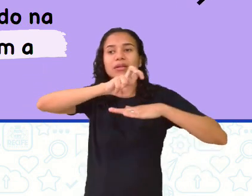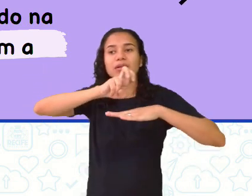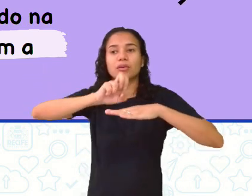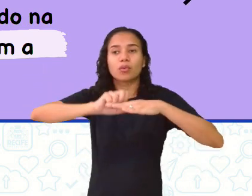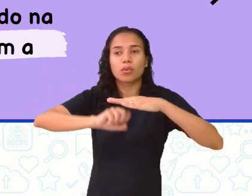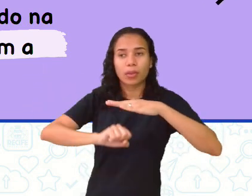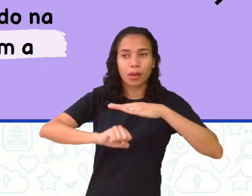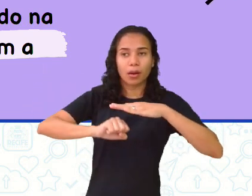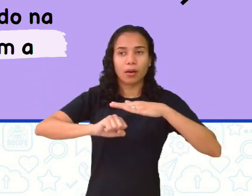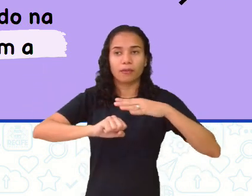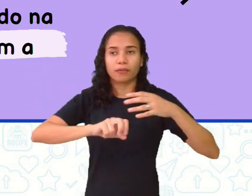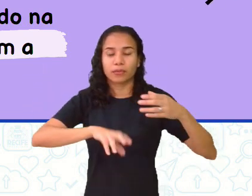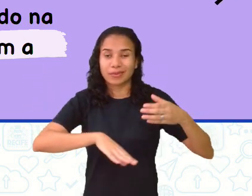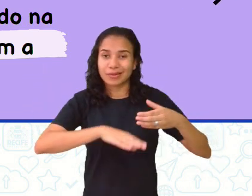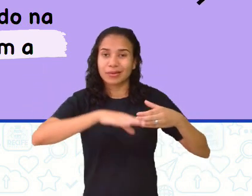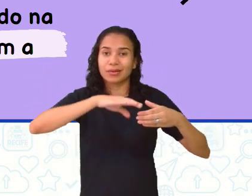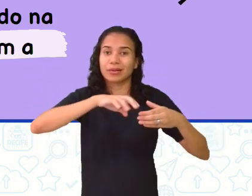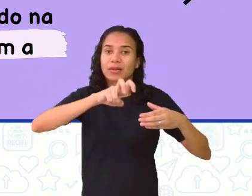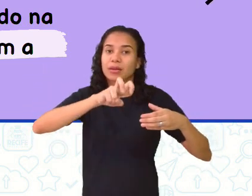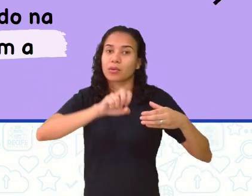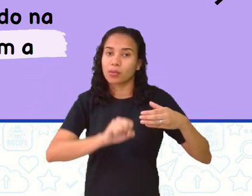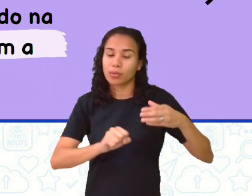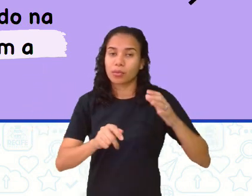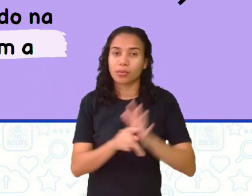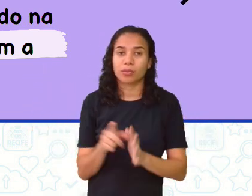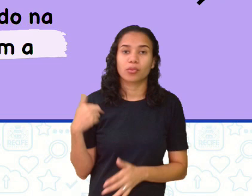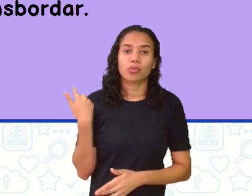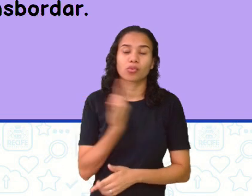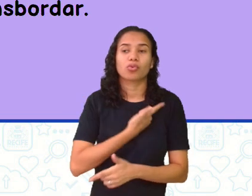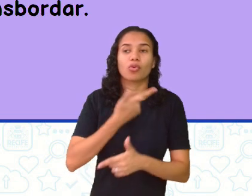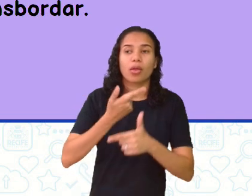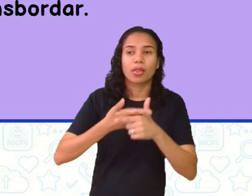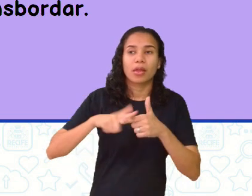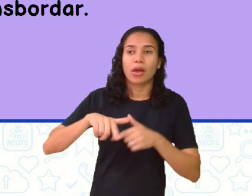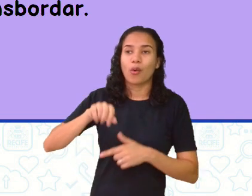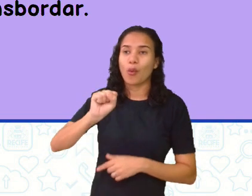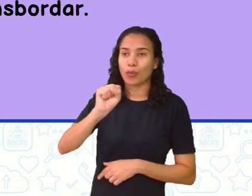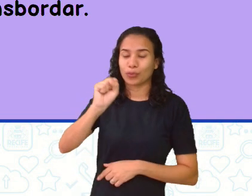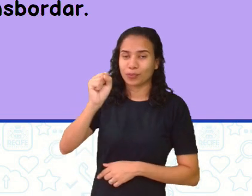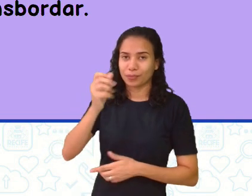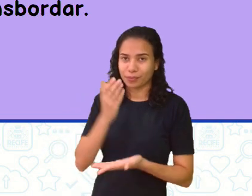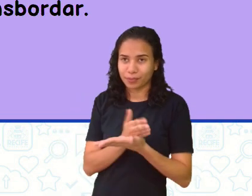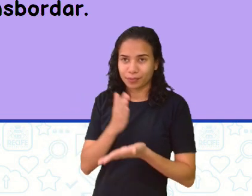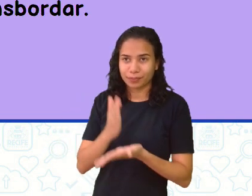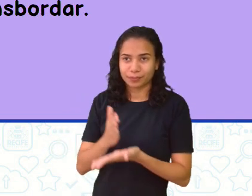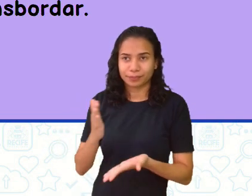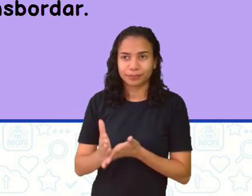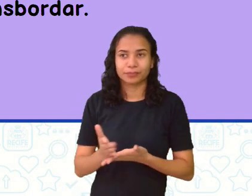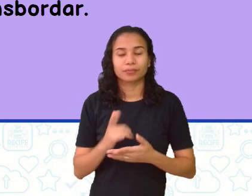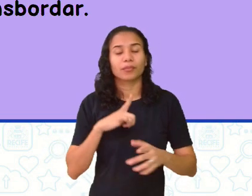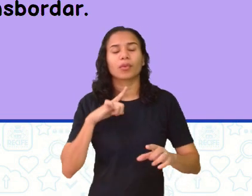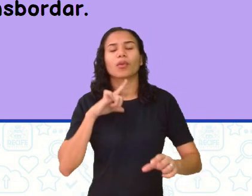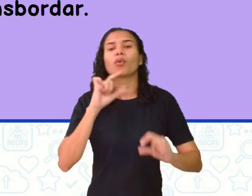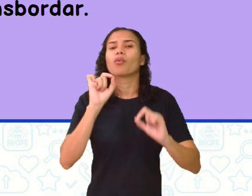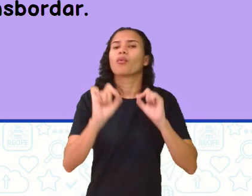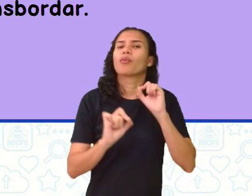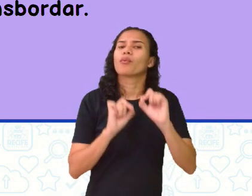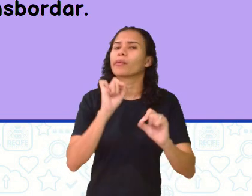Se é cinco oitavos, eu vou dividir em oito partes. Mas bora lá. O que é que ela quer?